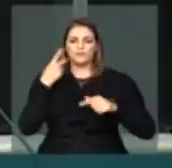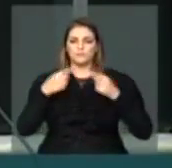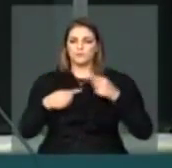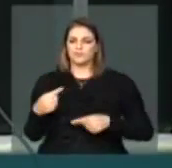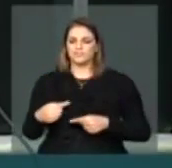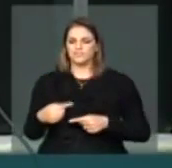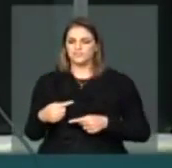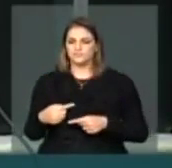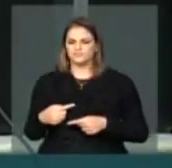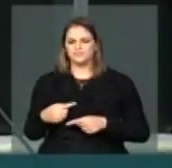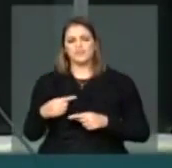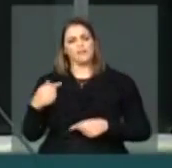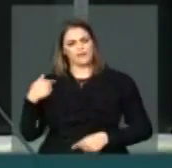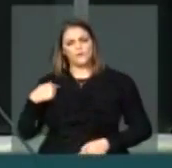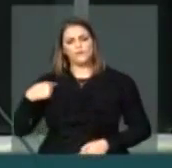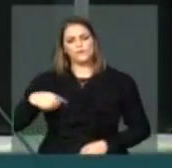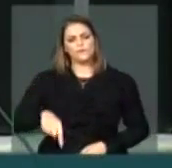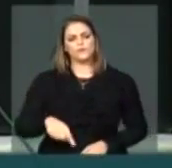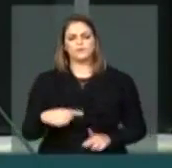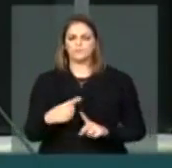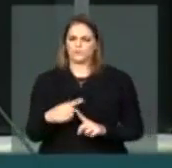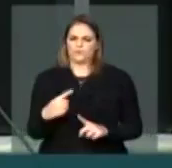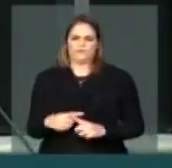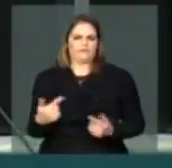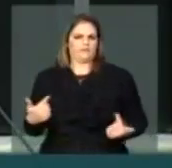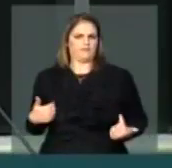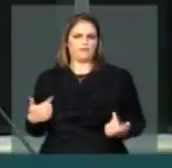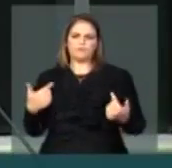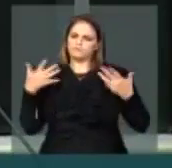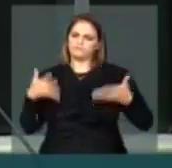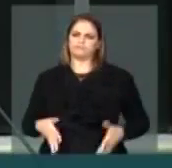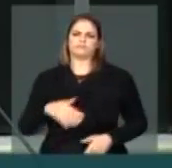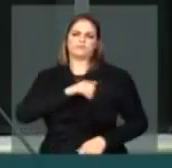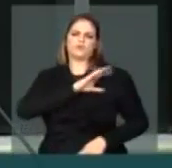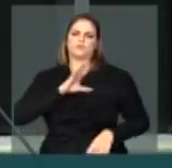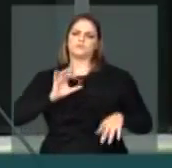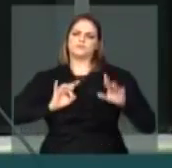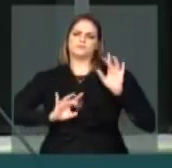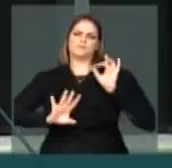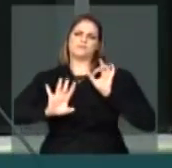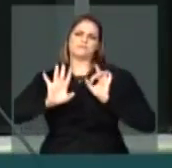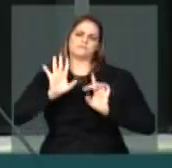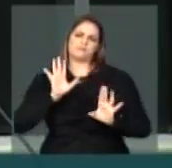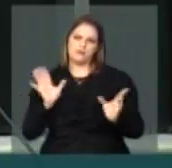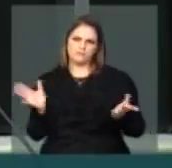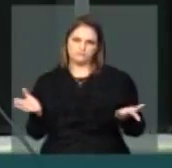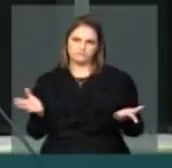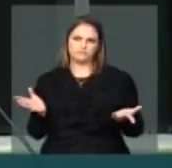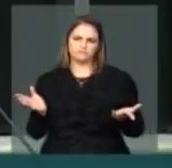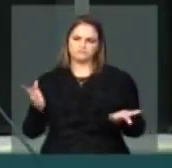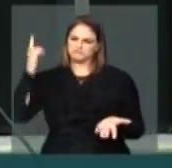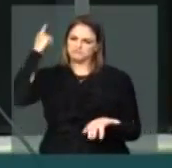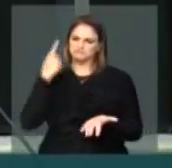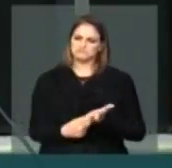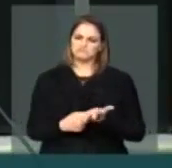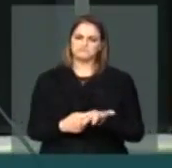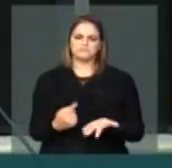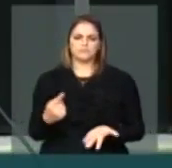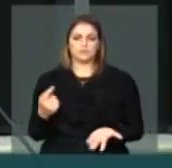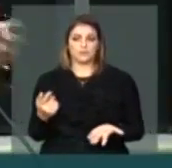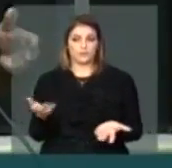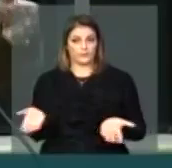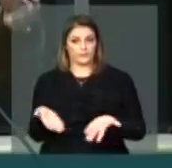Vim para cá porque, como membro titular da Comissão Especial da Reforma Política, estava convocado para